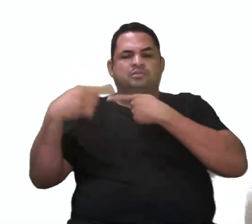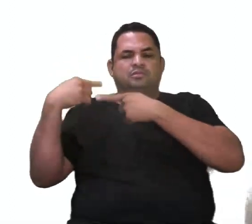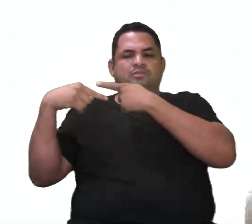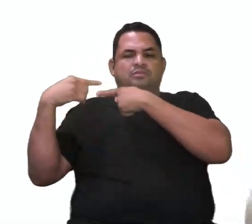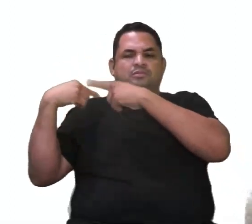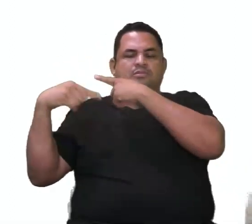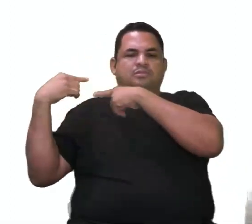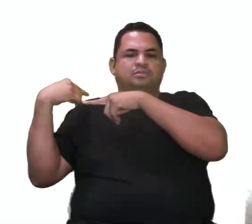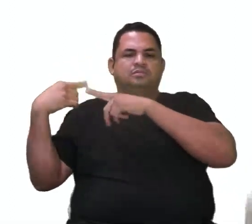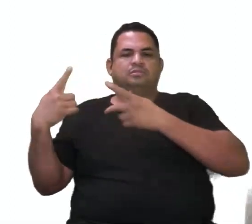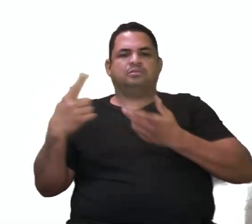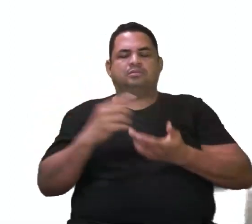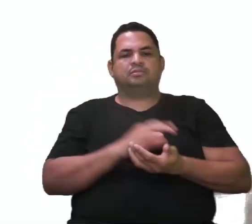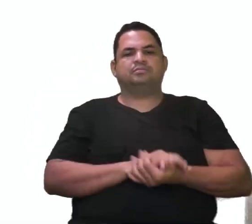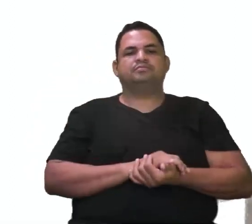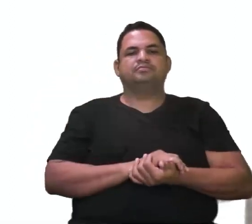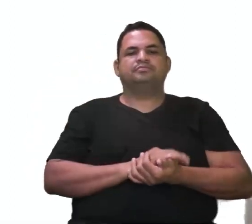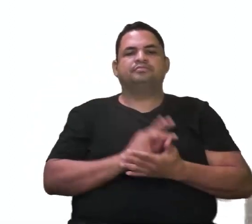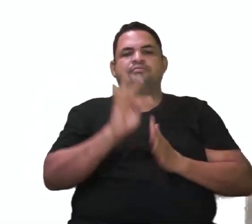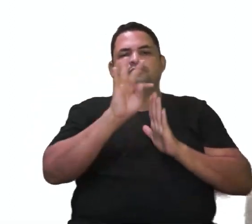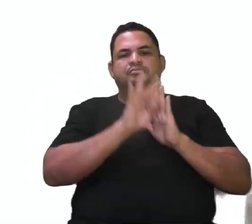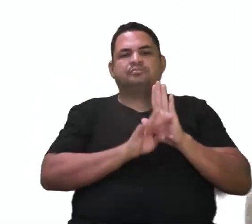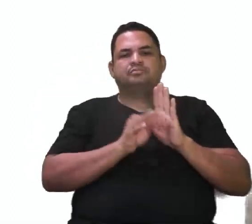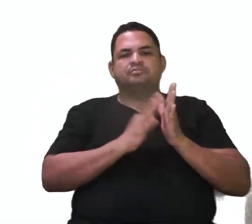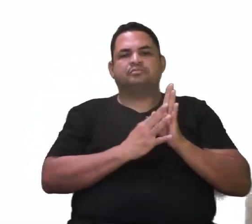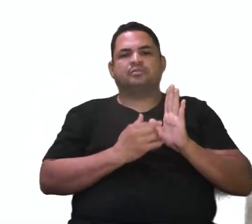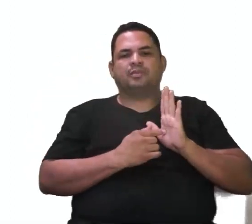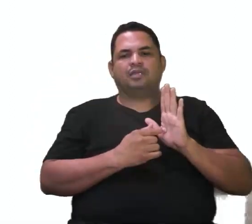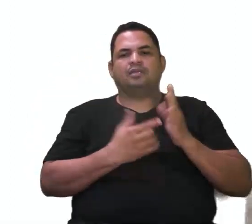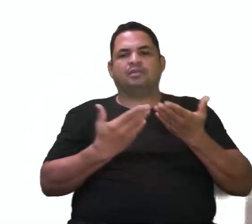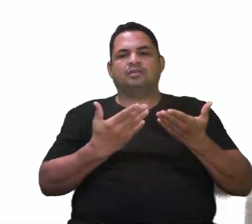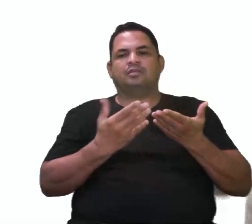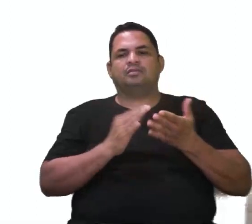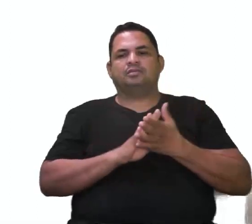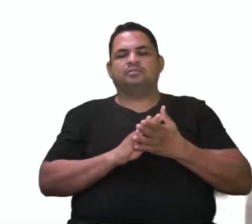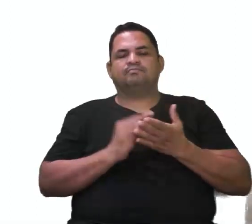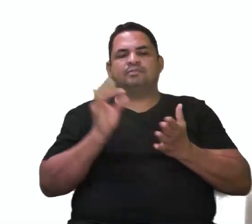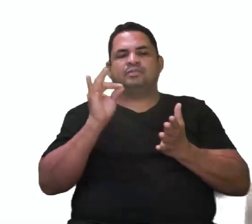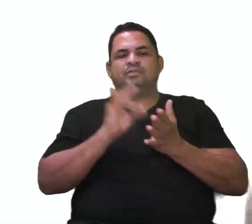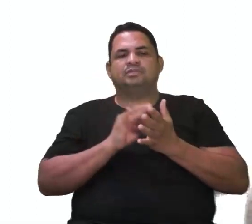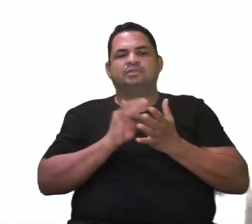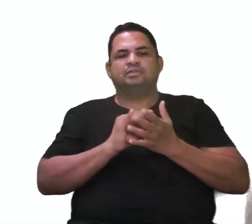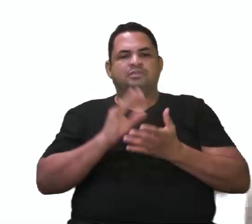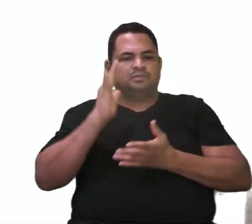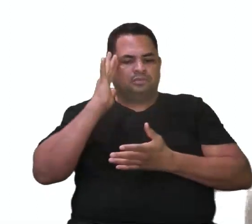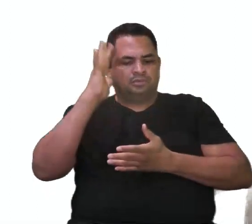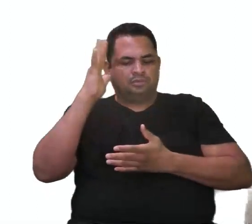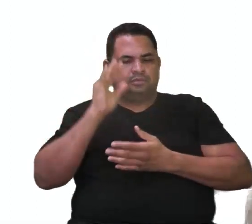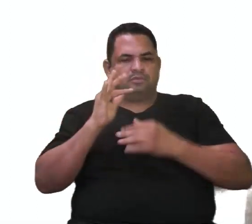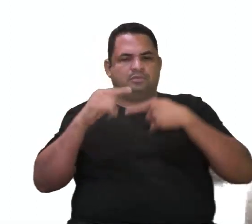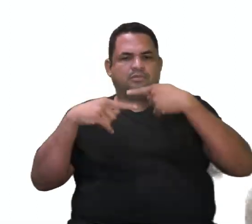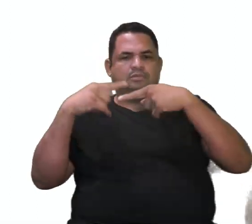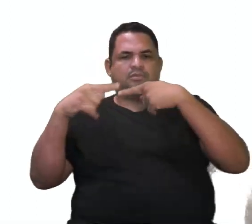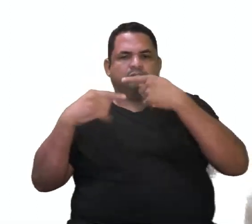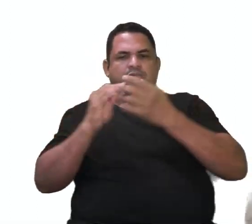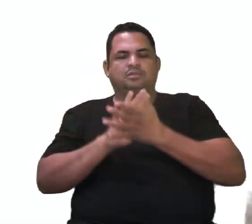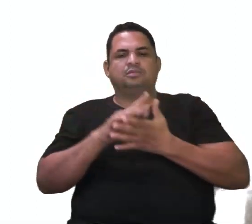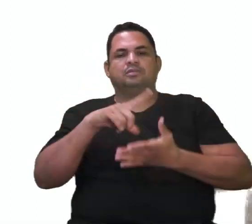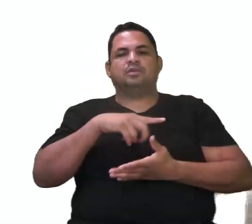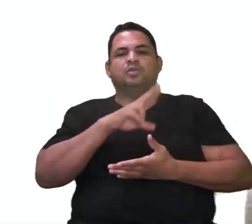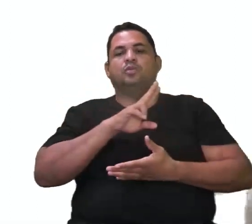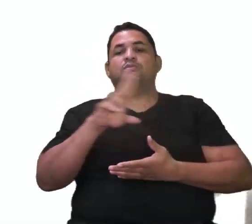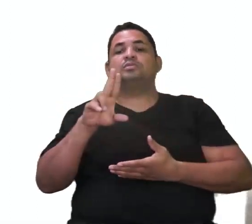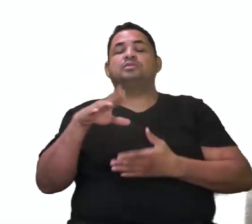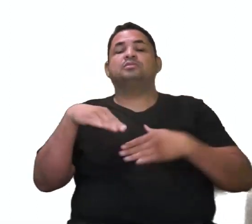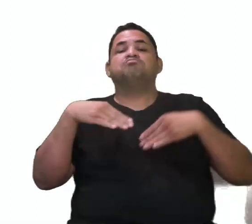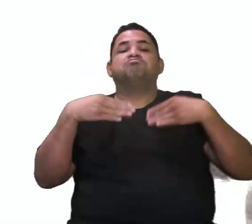em seus ancestrais. O texto faz referência a uma das evidências da teoria da evolução que